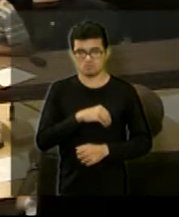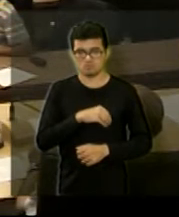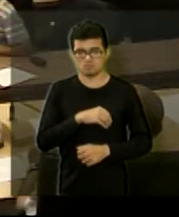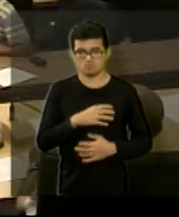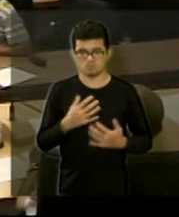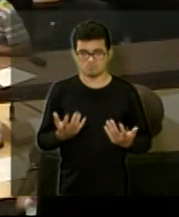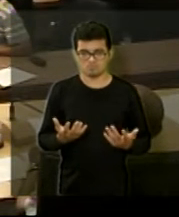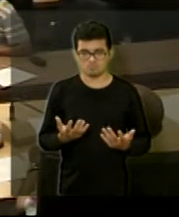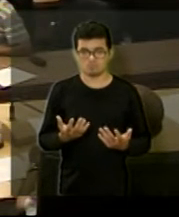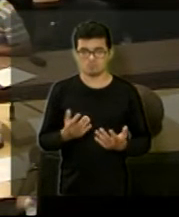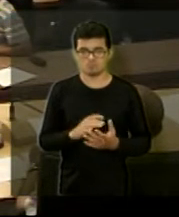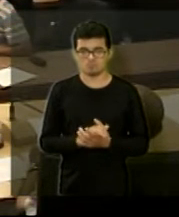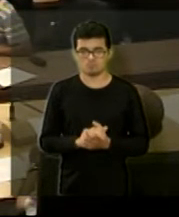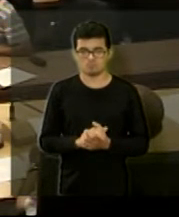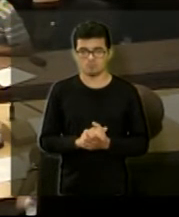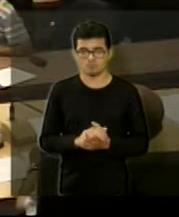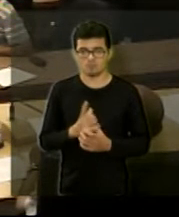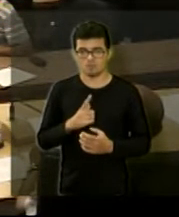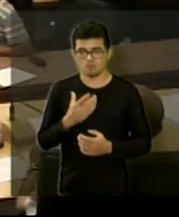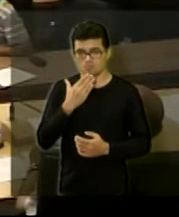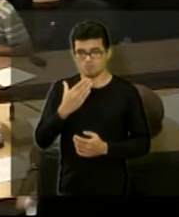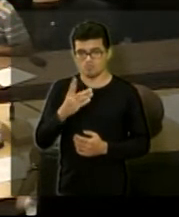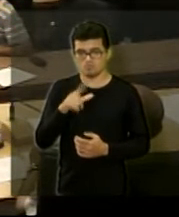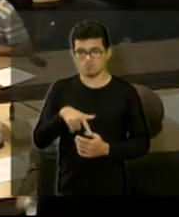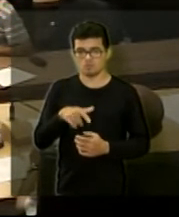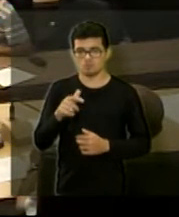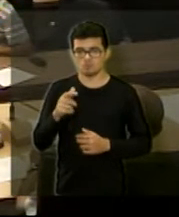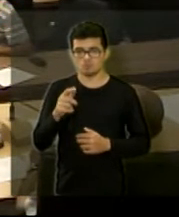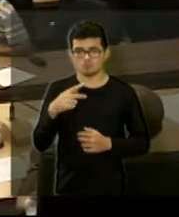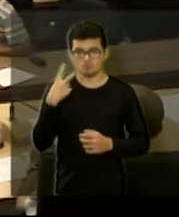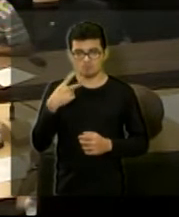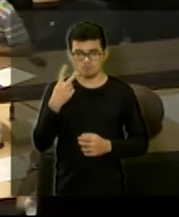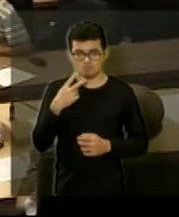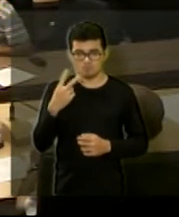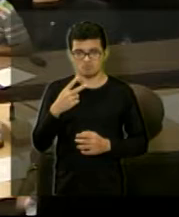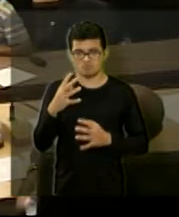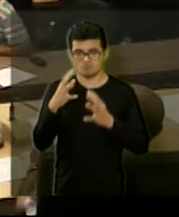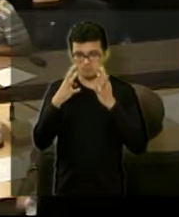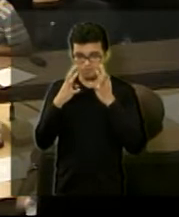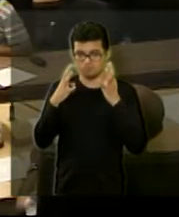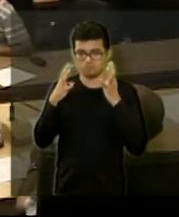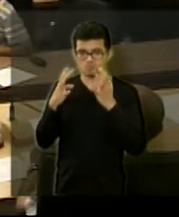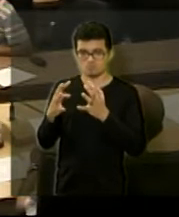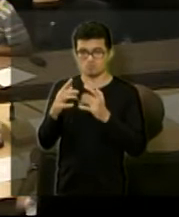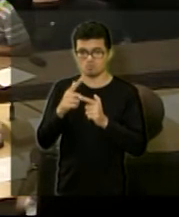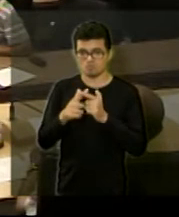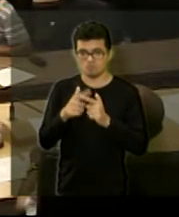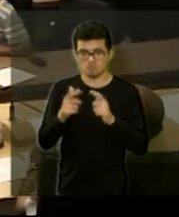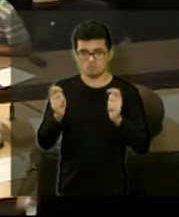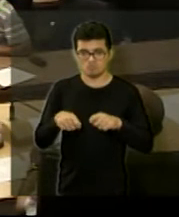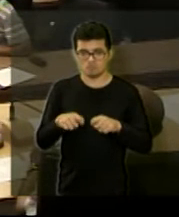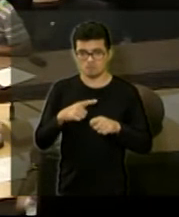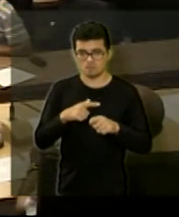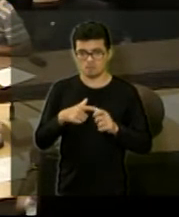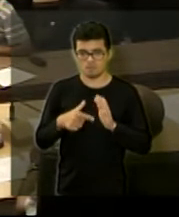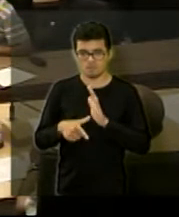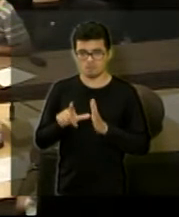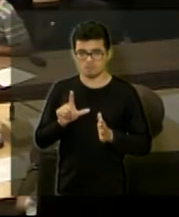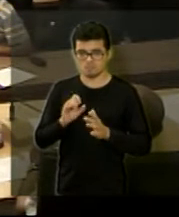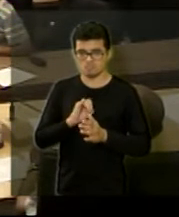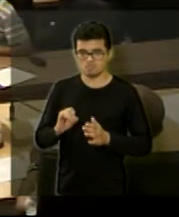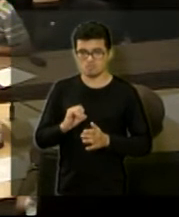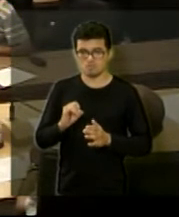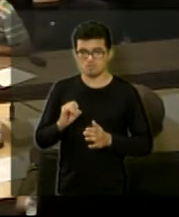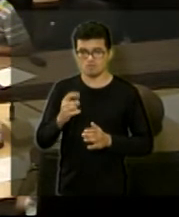então eu peço que os vereadores também fiquem atentos a essa questão porque não dá para ter uma previsão orçamentária sem o